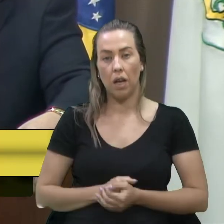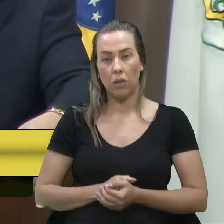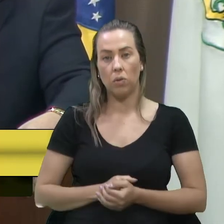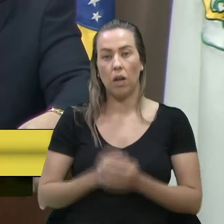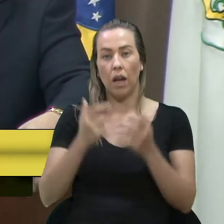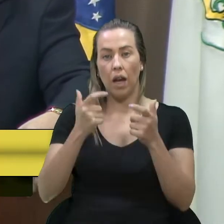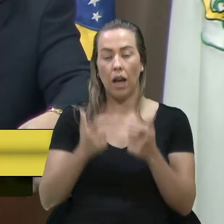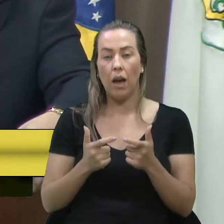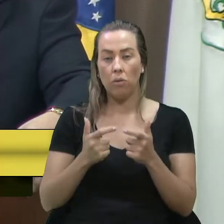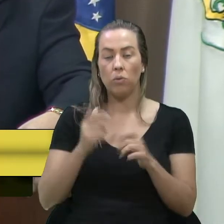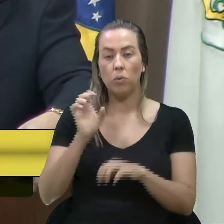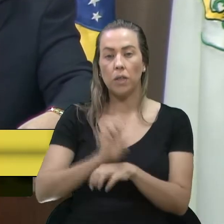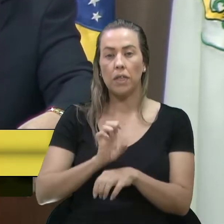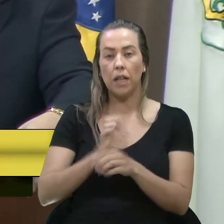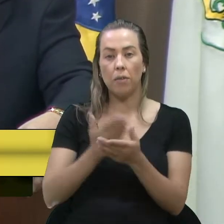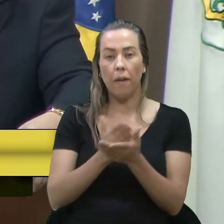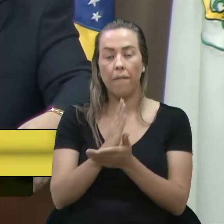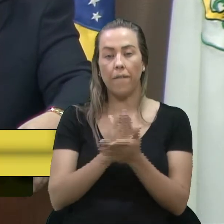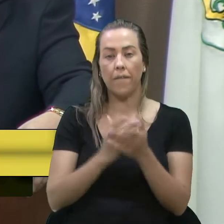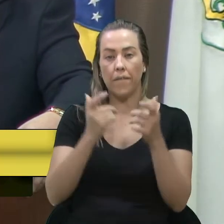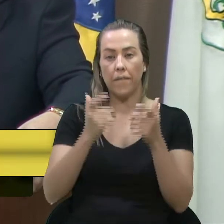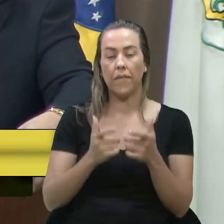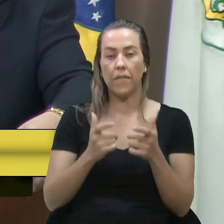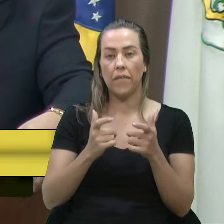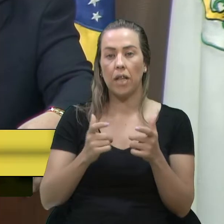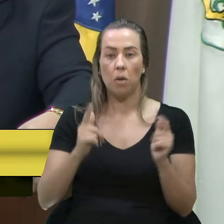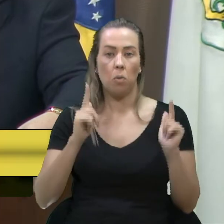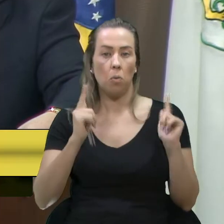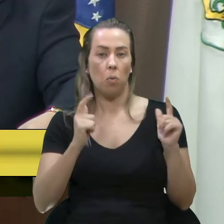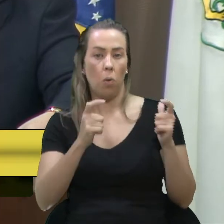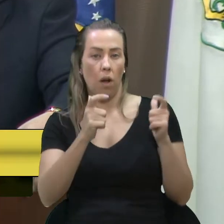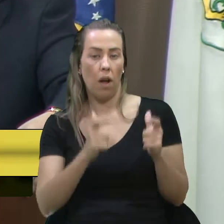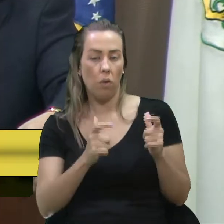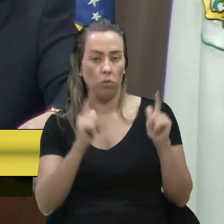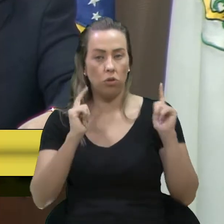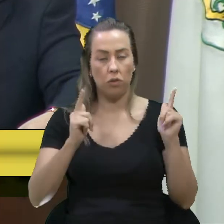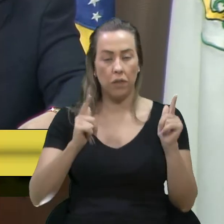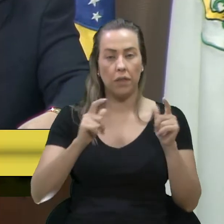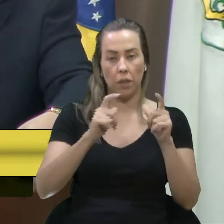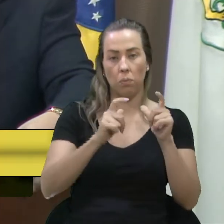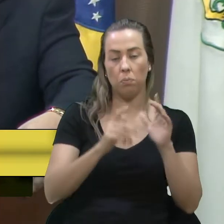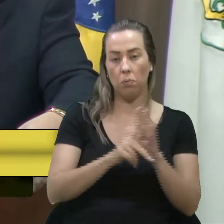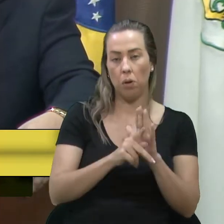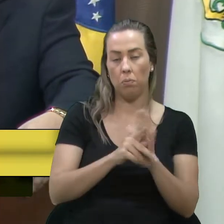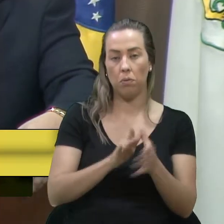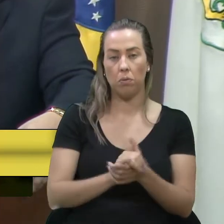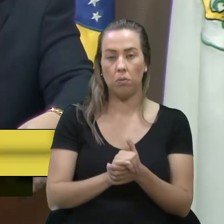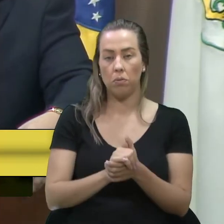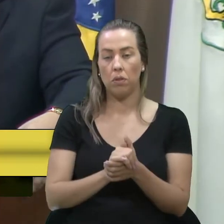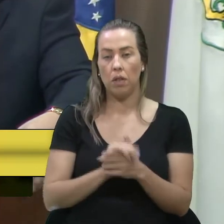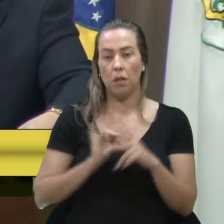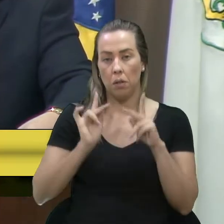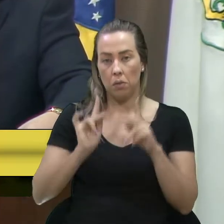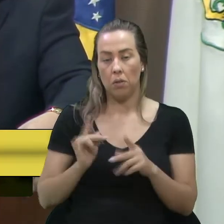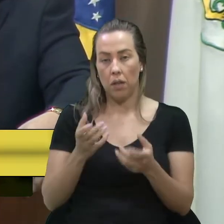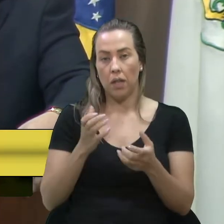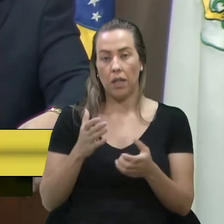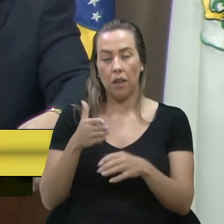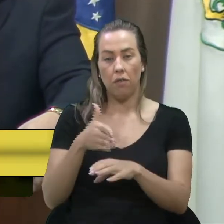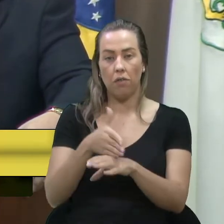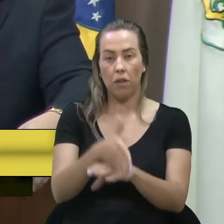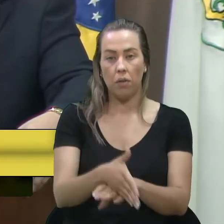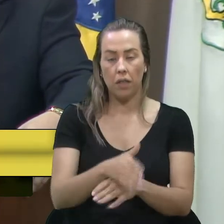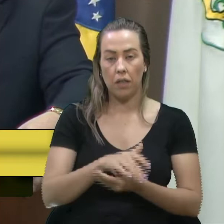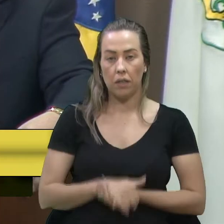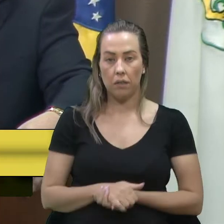onde o Estado estava interferindo, que era talvez uma casa noturna, para que aquela pessoa então que se quisesse frequentar, que